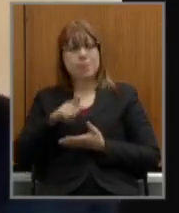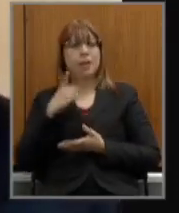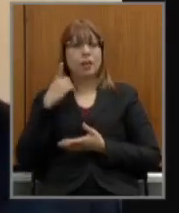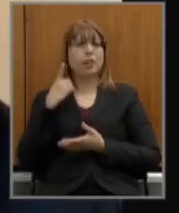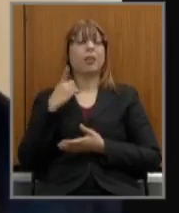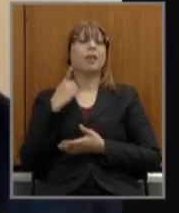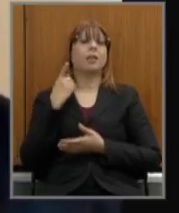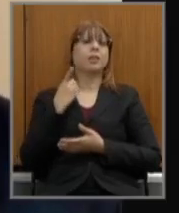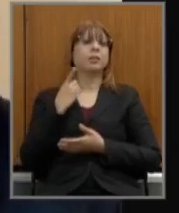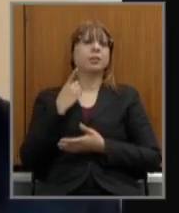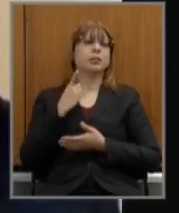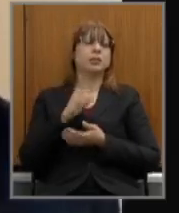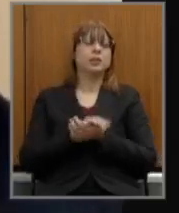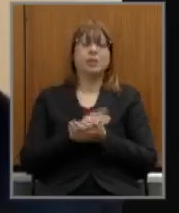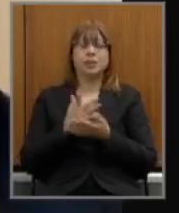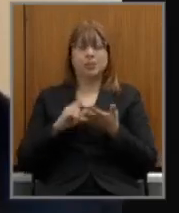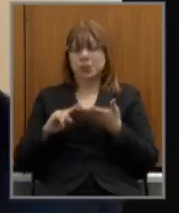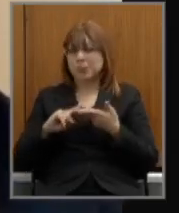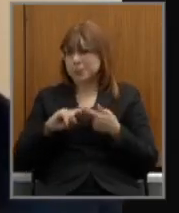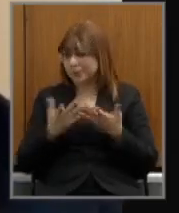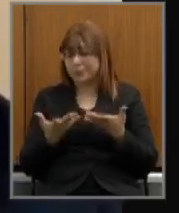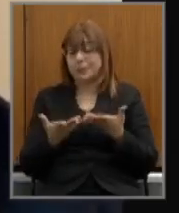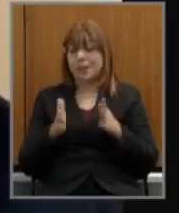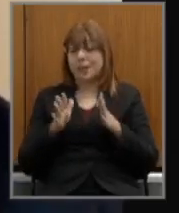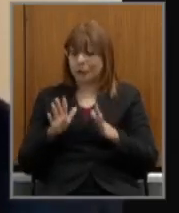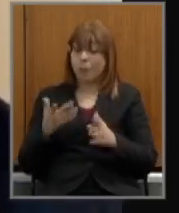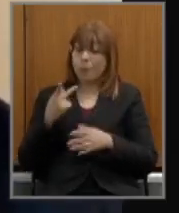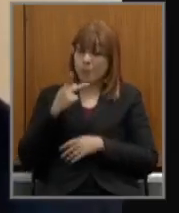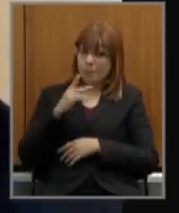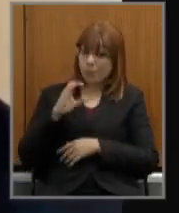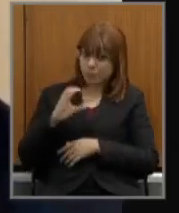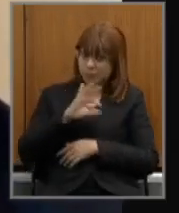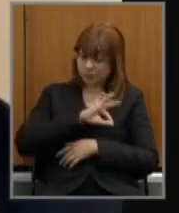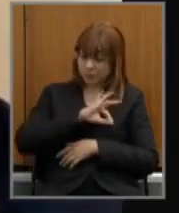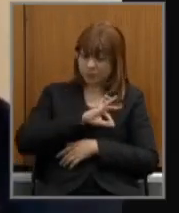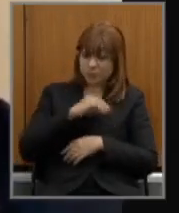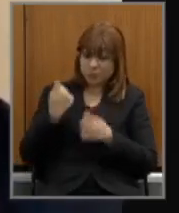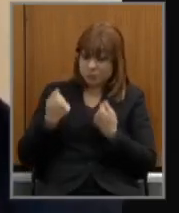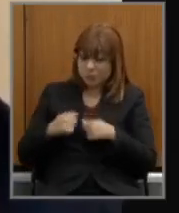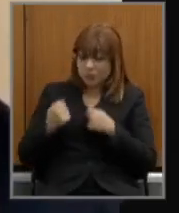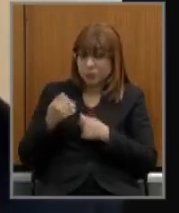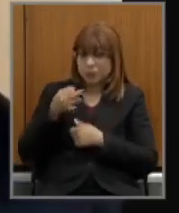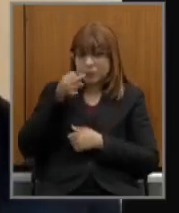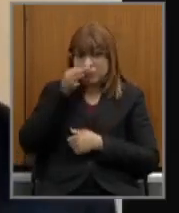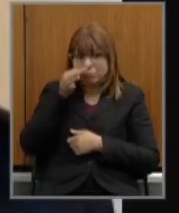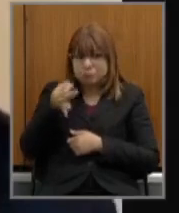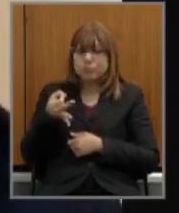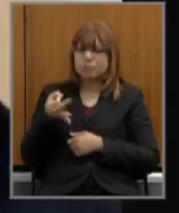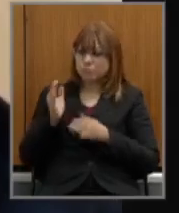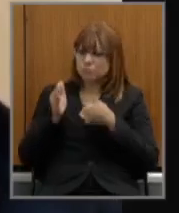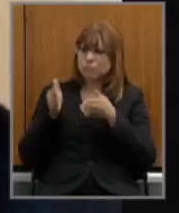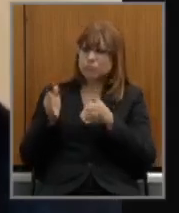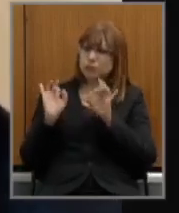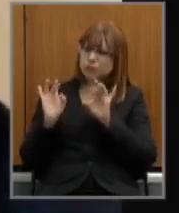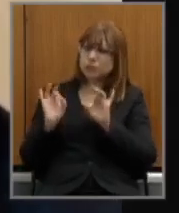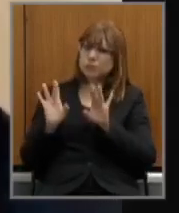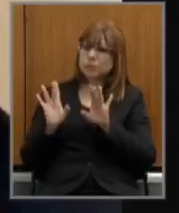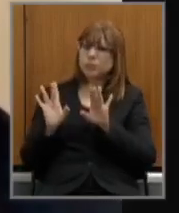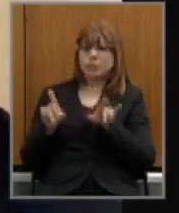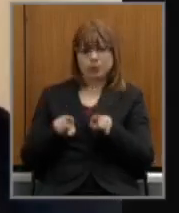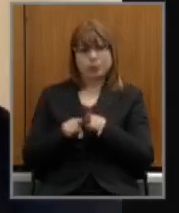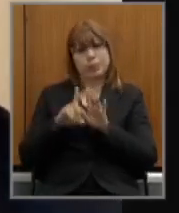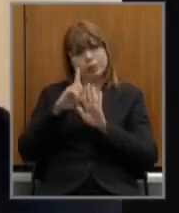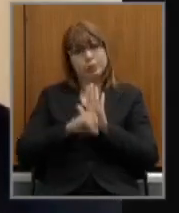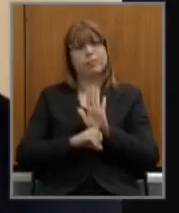escrivãos enfim a polícia civil precisa de uma atenção muito especial inclusive os direitos da polícia civil que ficaram